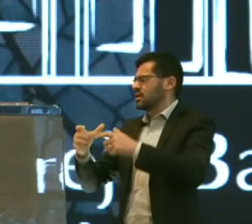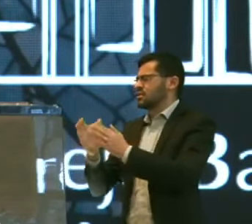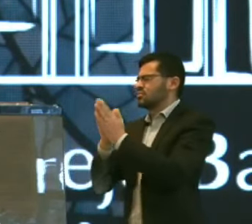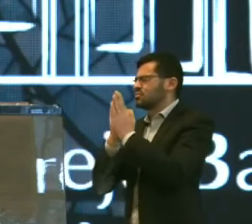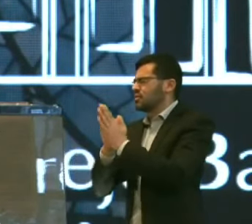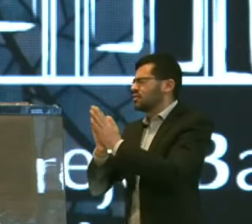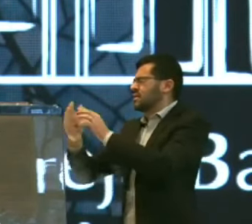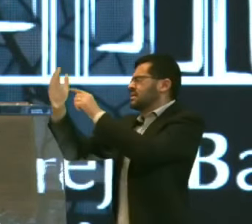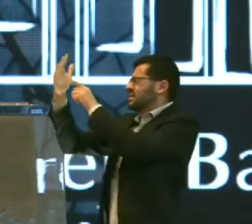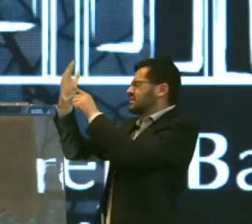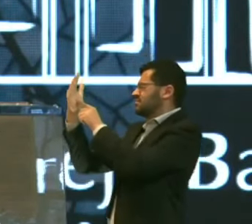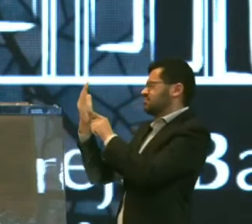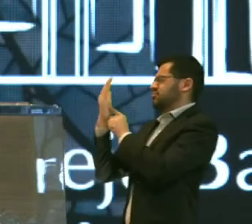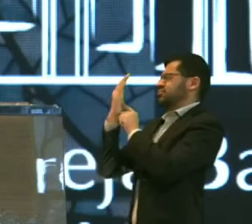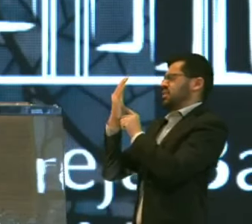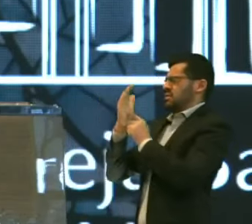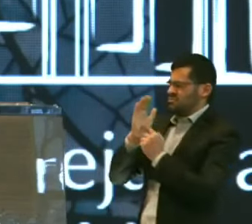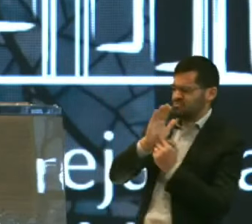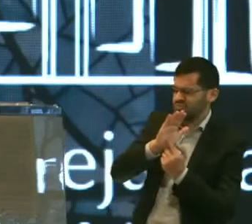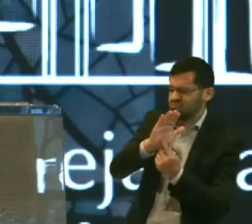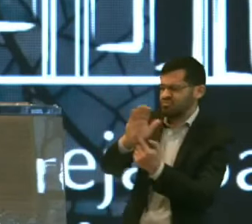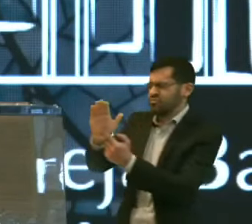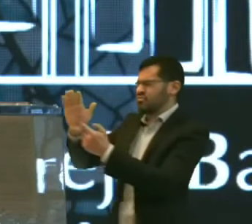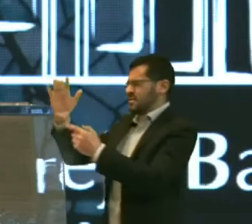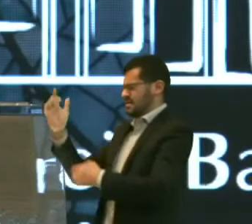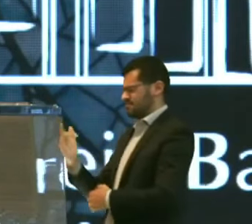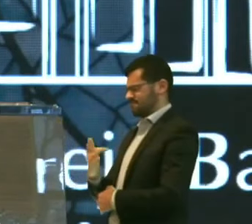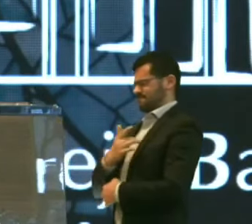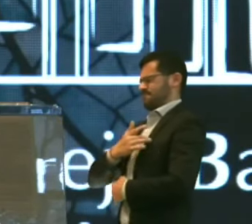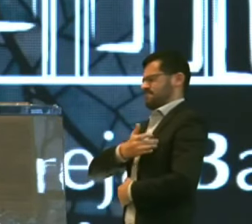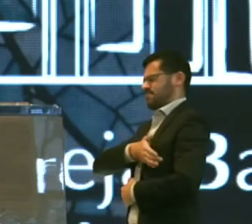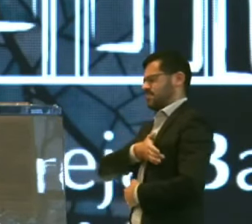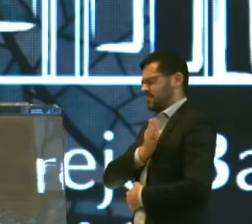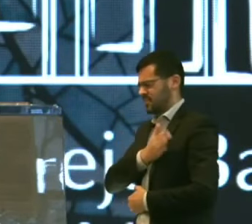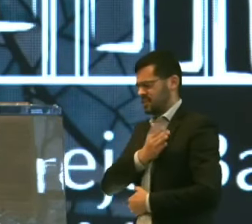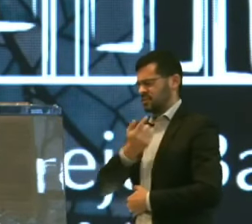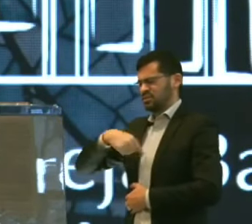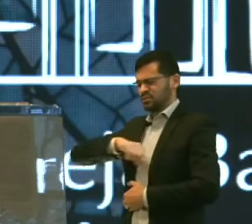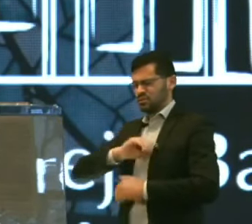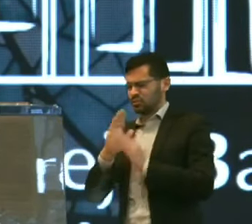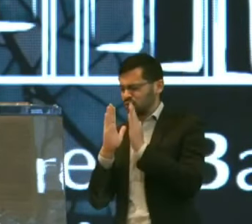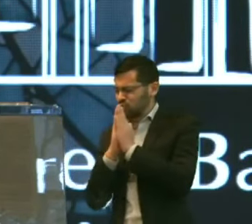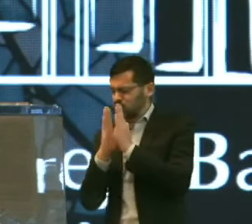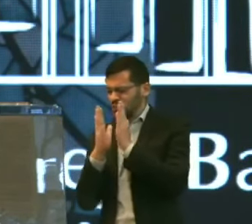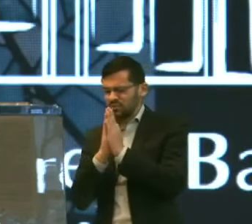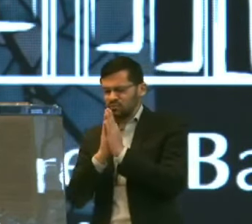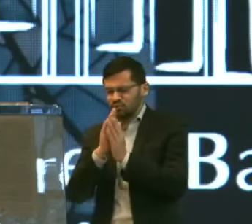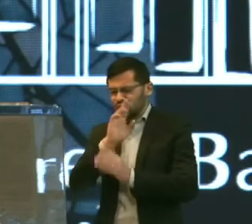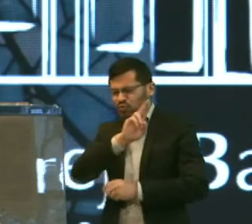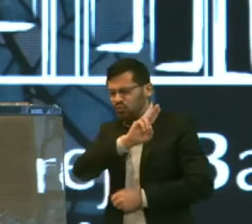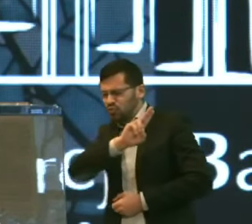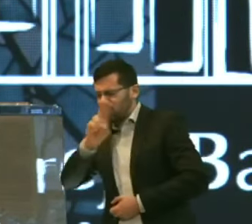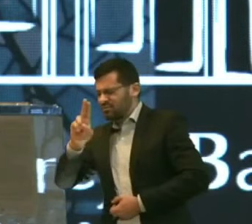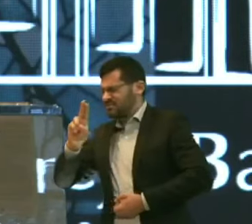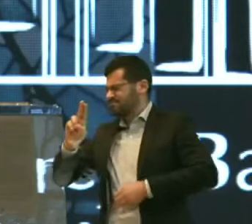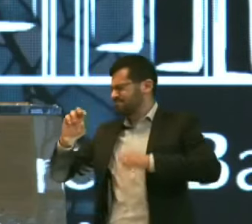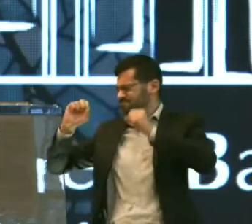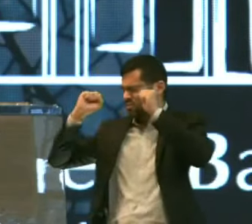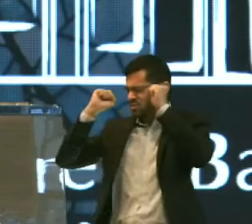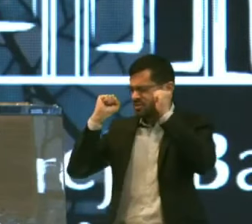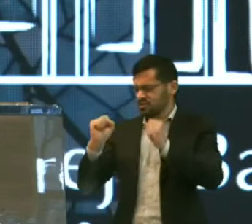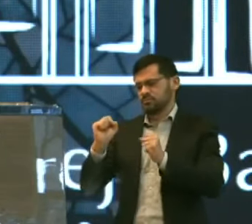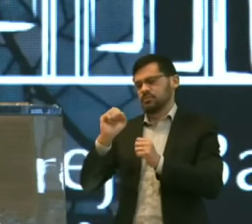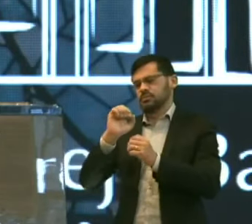entre nós, fala conosco, toca o nosso coração É aquilo que oramos no precioso nome de